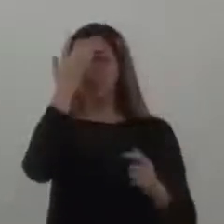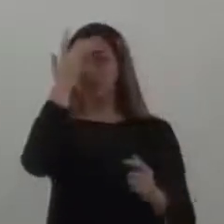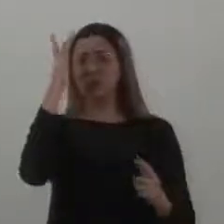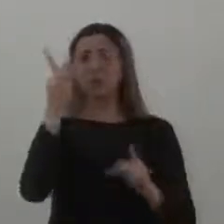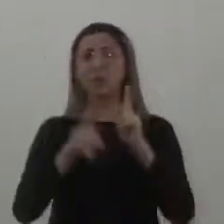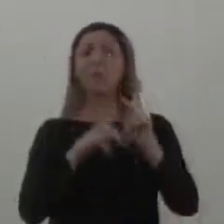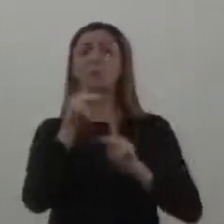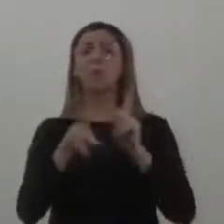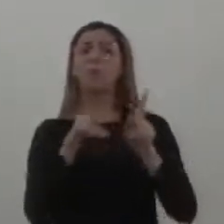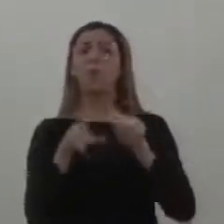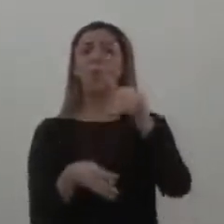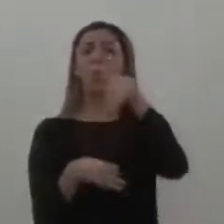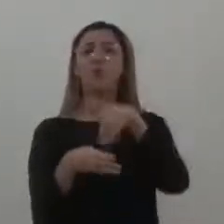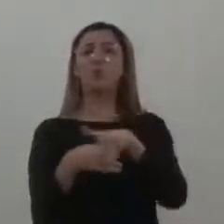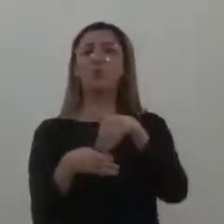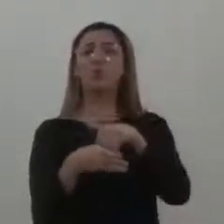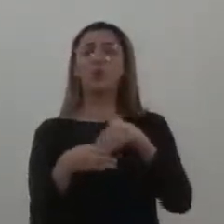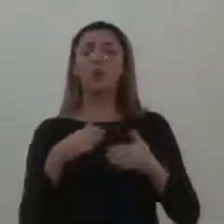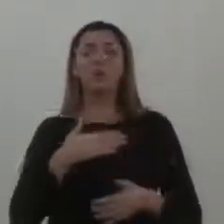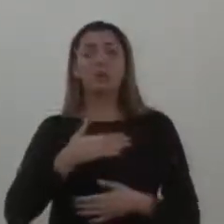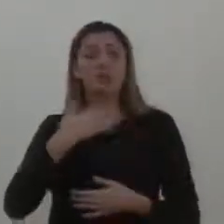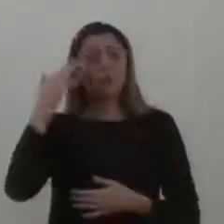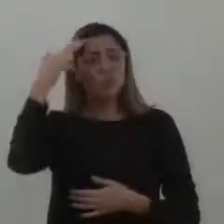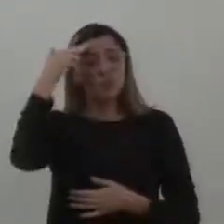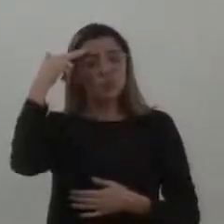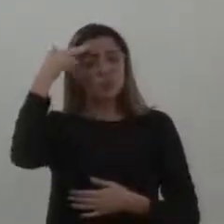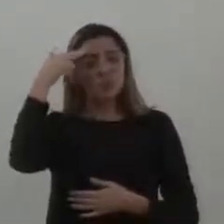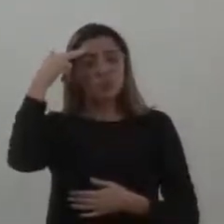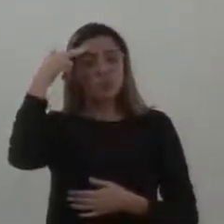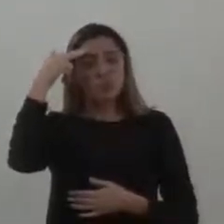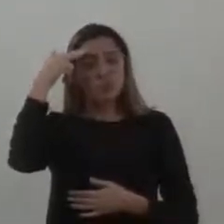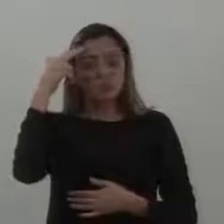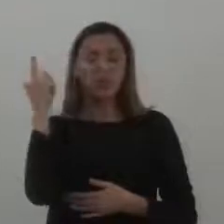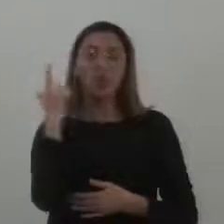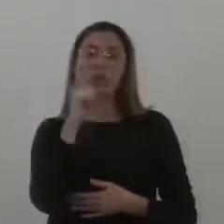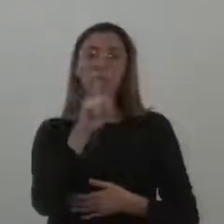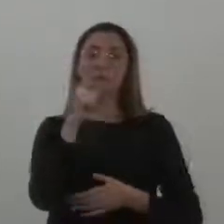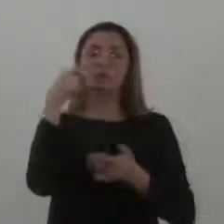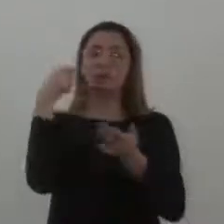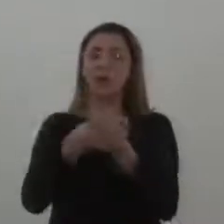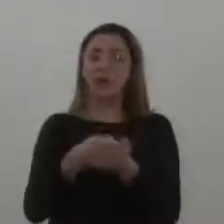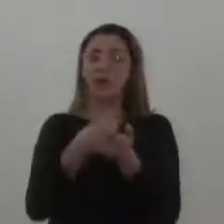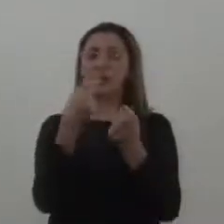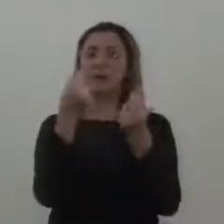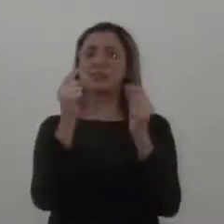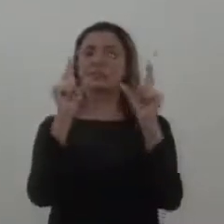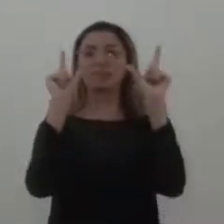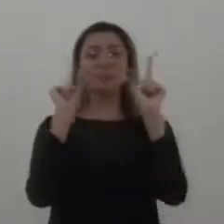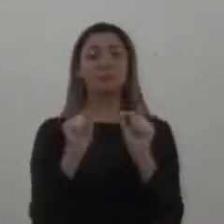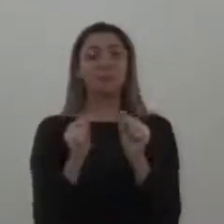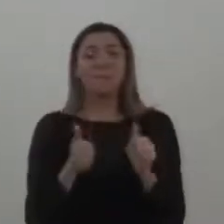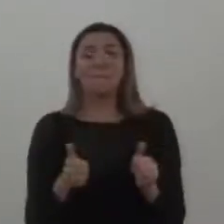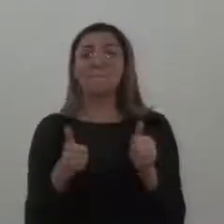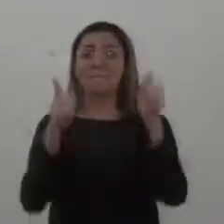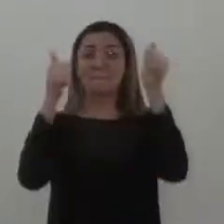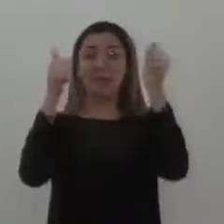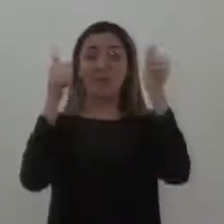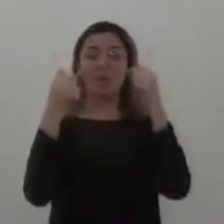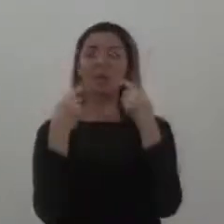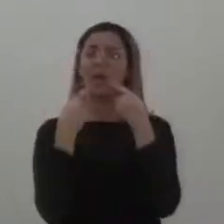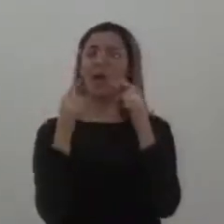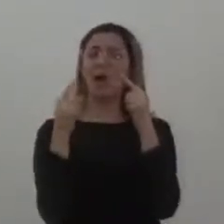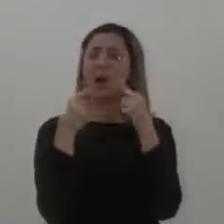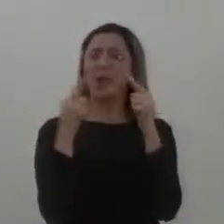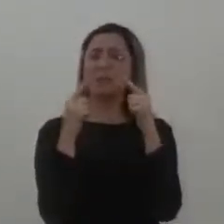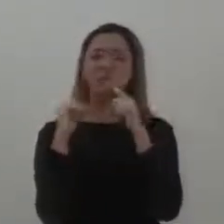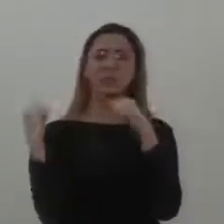Mas deixamos isso bem claro. Era um sonho meu que essa taxa desse começo do ano e a nossa iluminação tivesse melhorado. Coisa que não melhorou. É uma das reclamações que todos